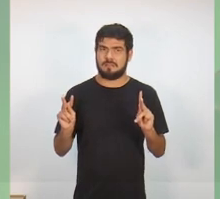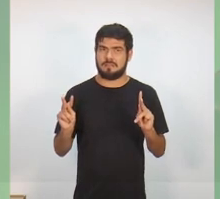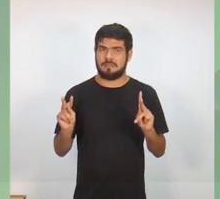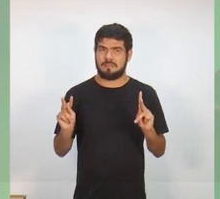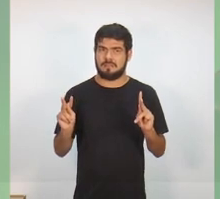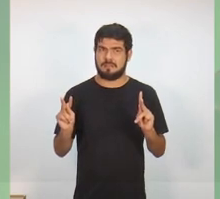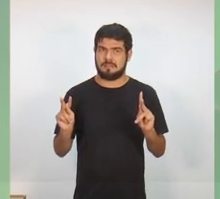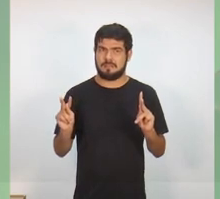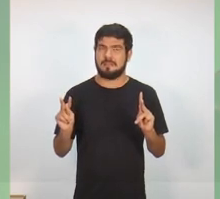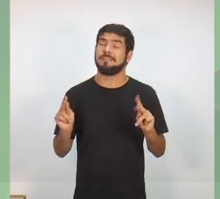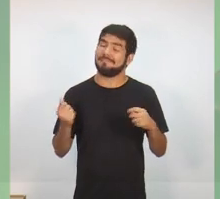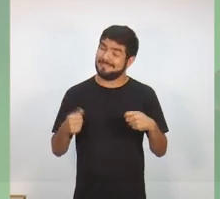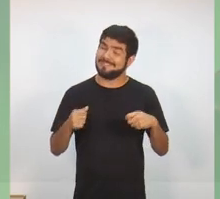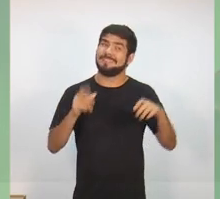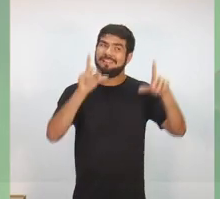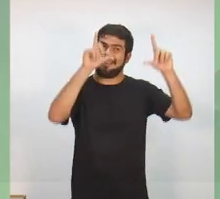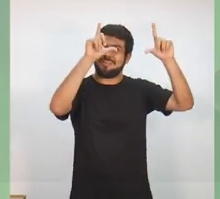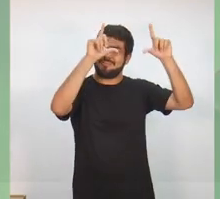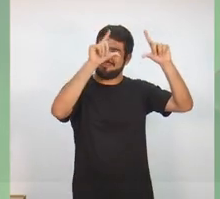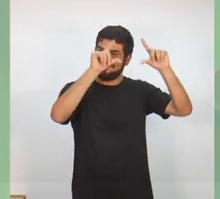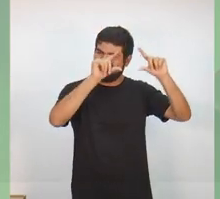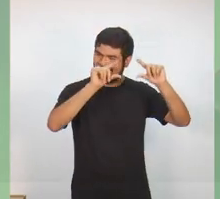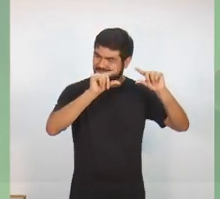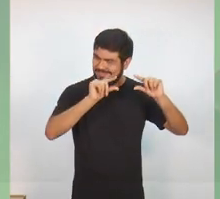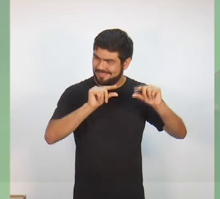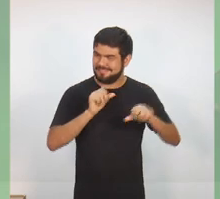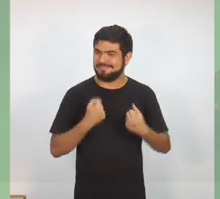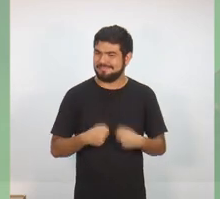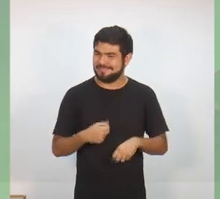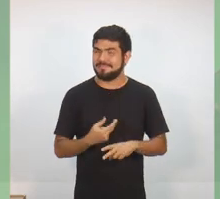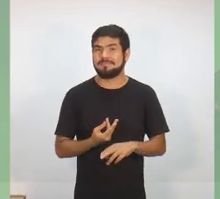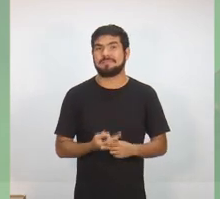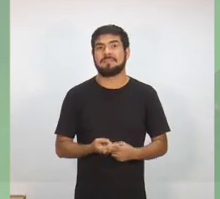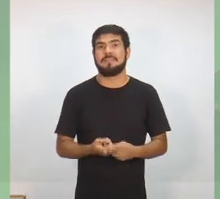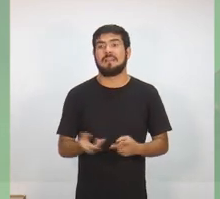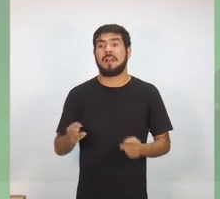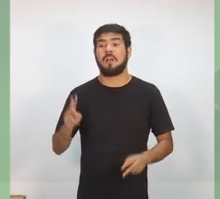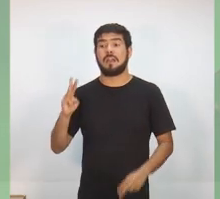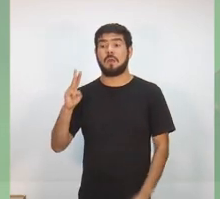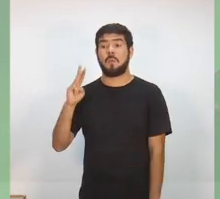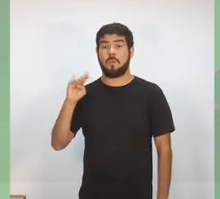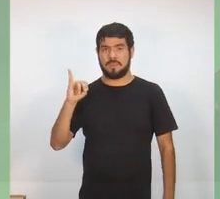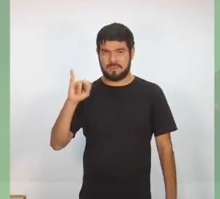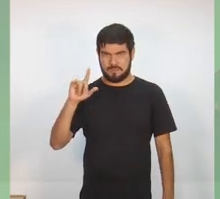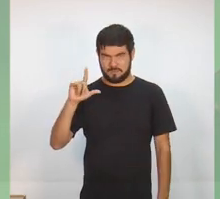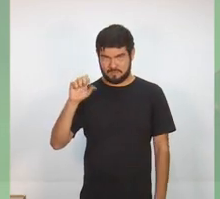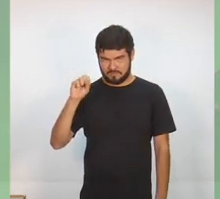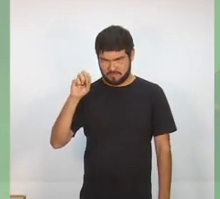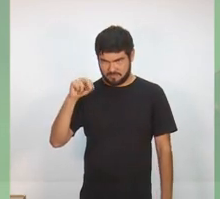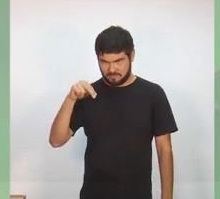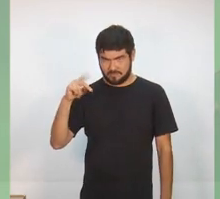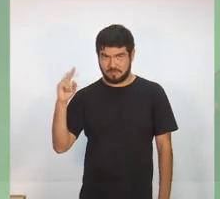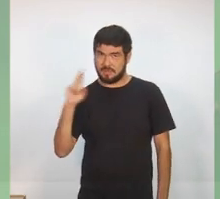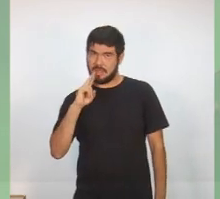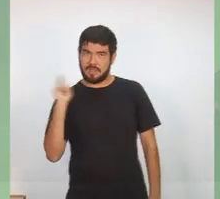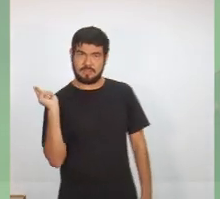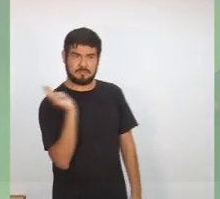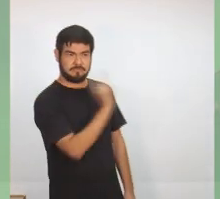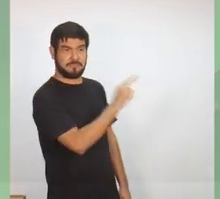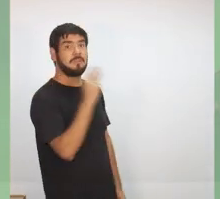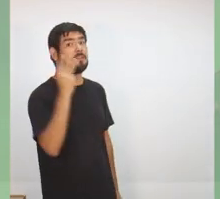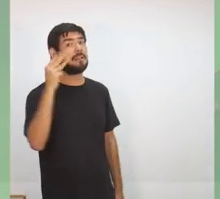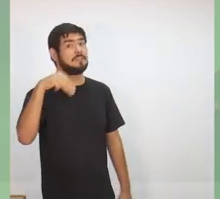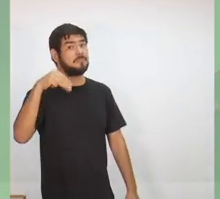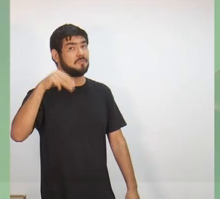Preciso esperar o tempo dela todo correr. E agora o candidato Wilson Lima tem 3 minutos. Cronômetro no canto superior da tela, por